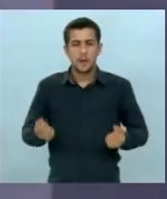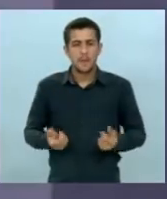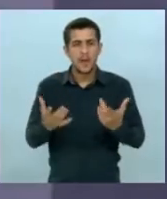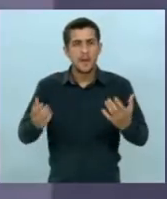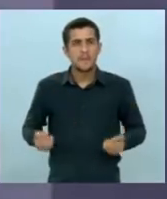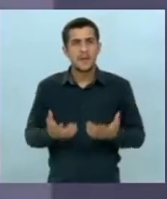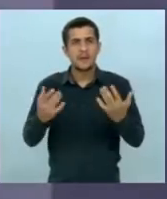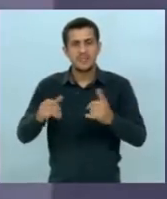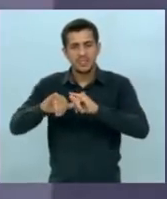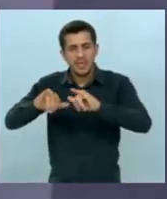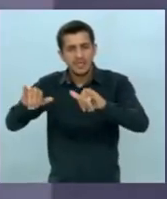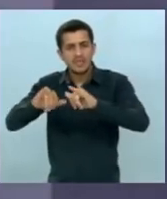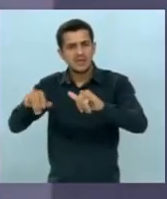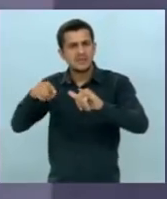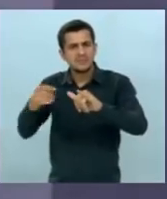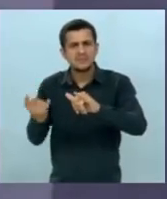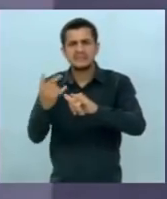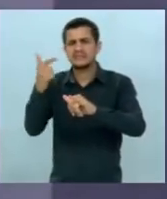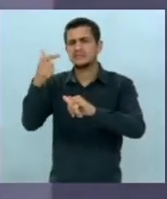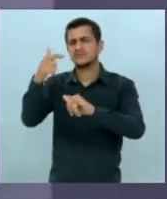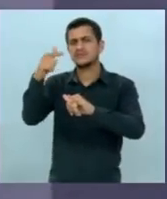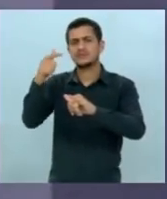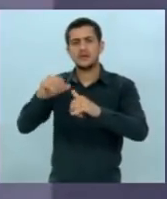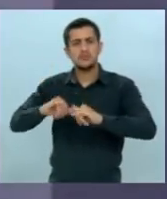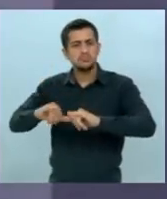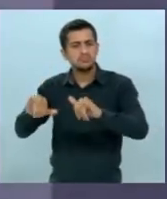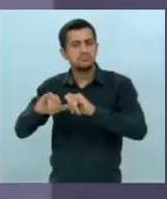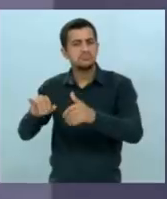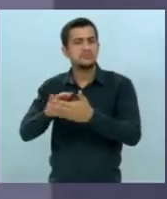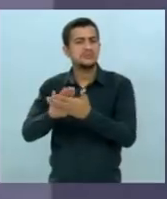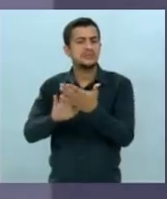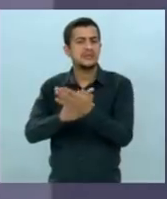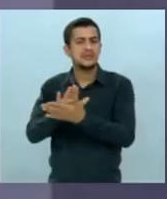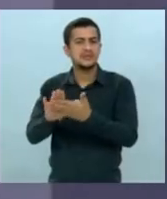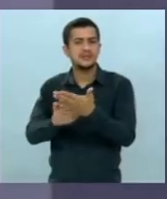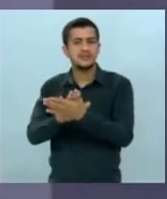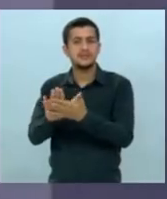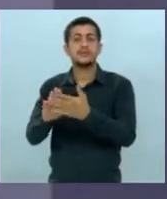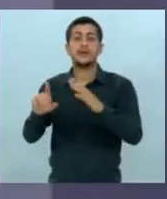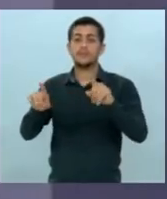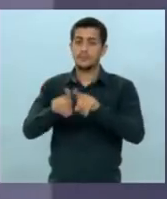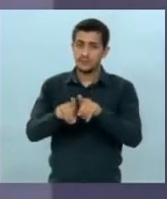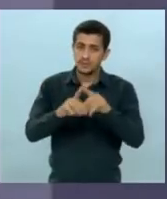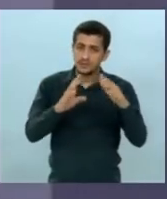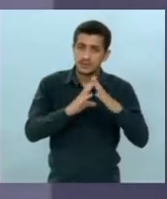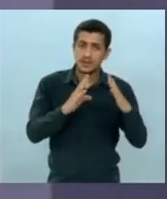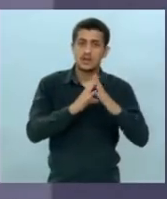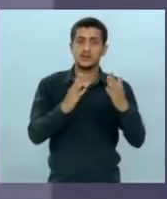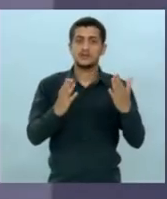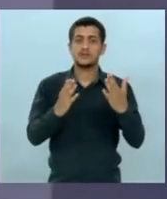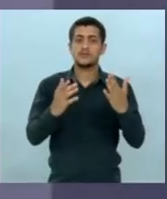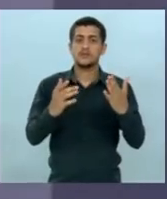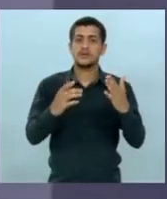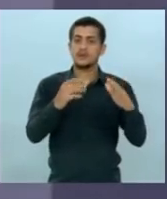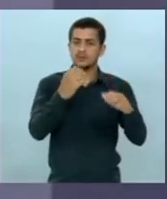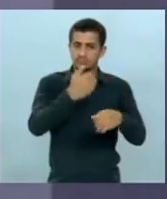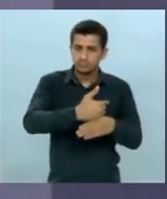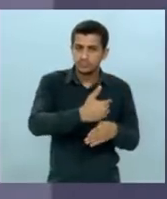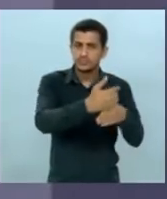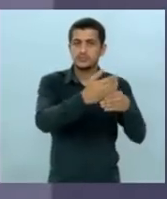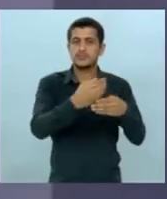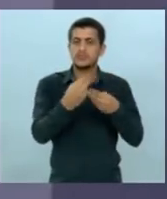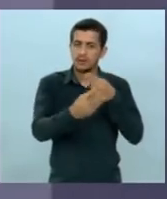propaganda desnecessária com publicidade desnecessária da habitação da dignidade ao povo o próprio de